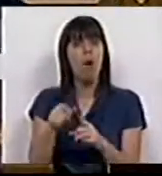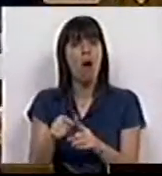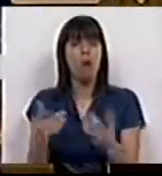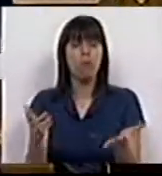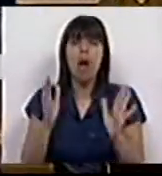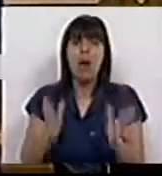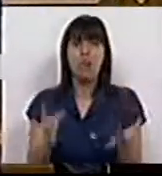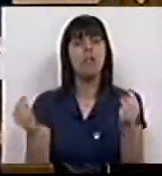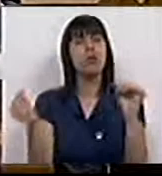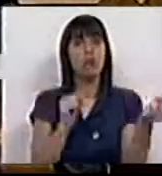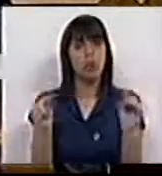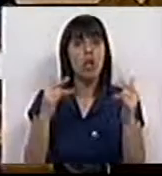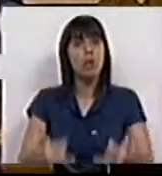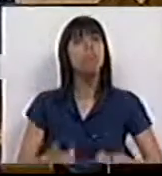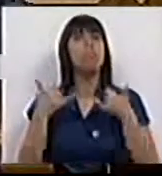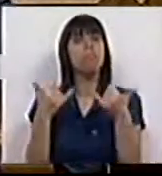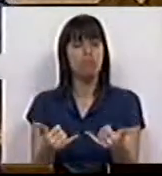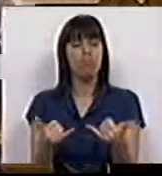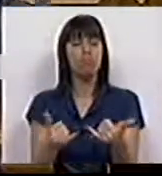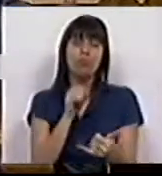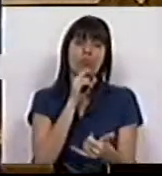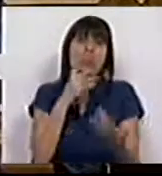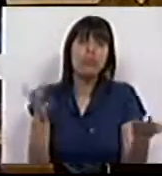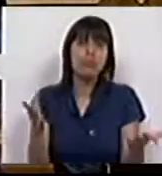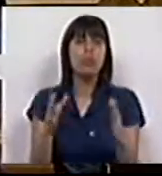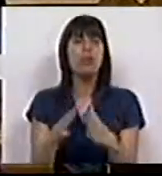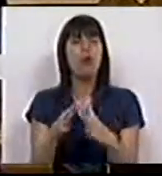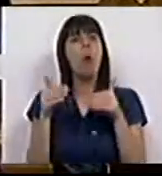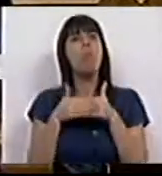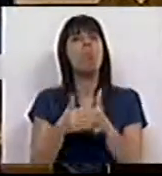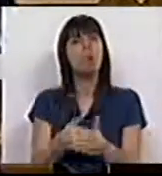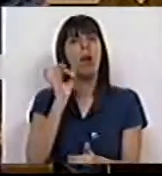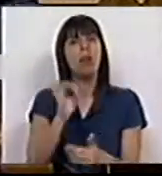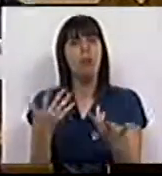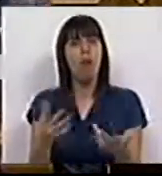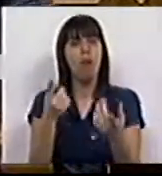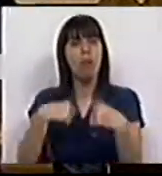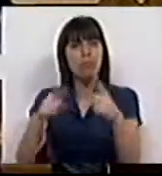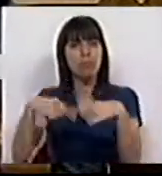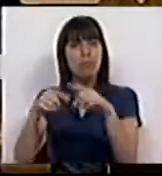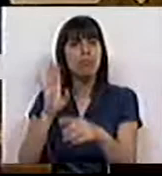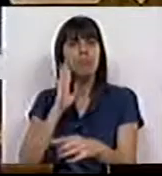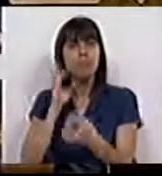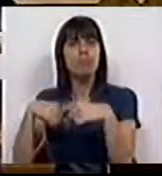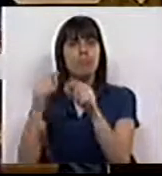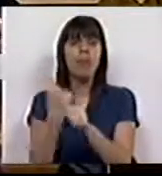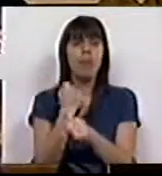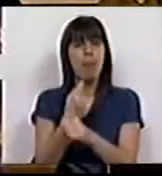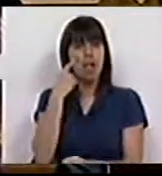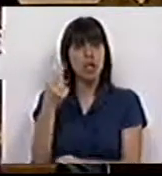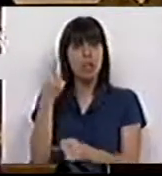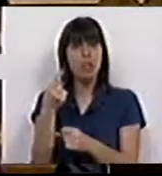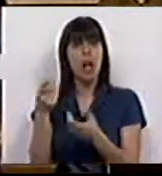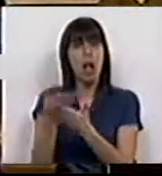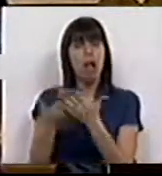convinha que discutíssemos depois, provavelmente no processo agora de audições e de trabalho de especialidade,